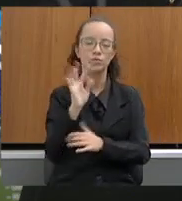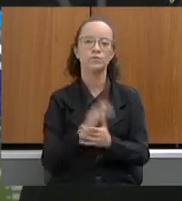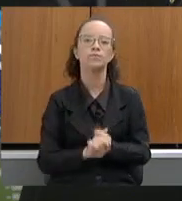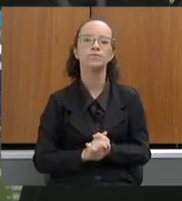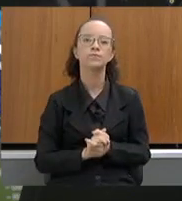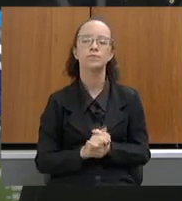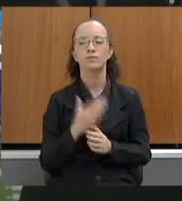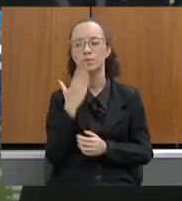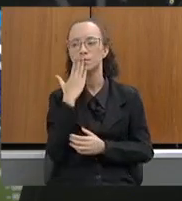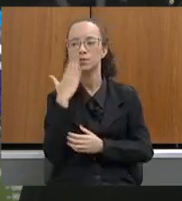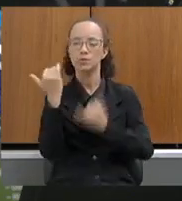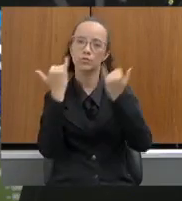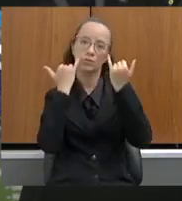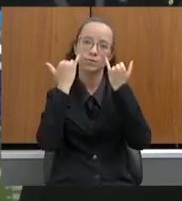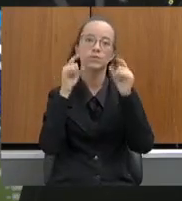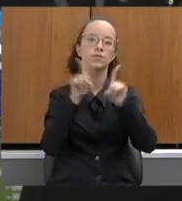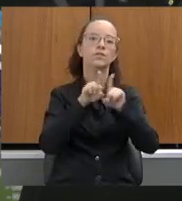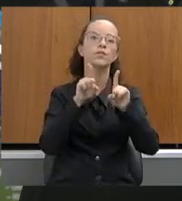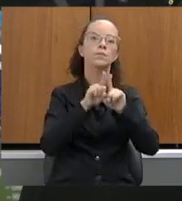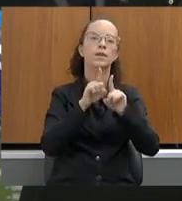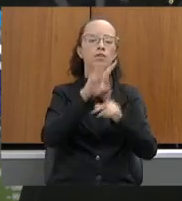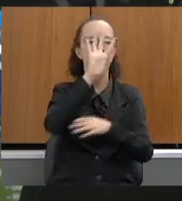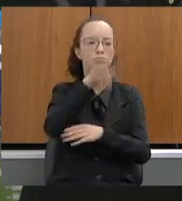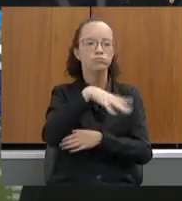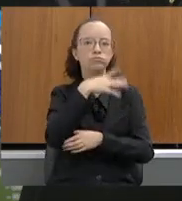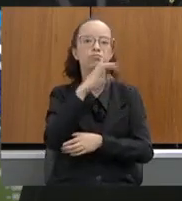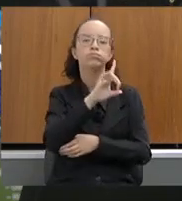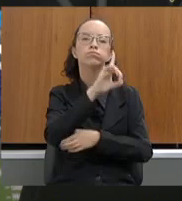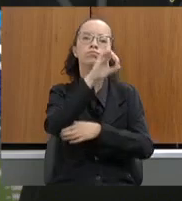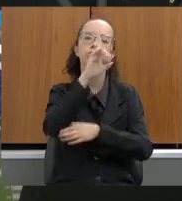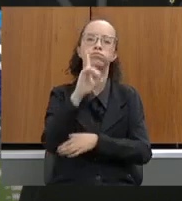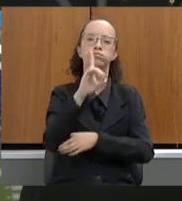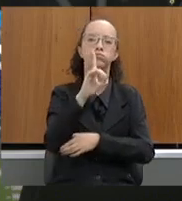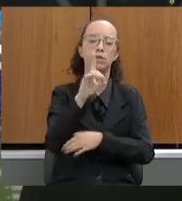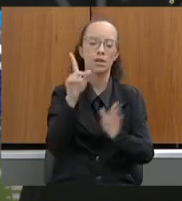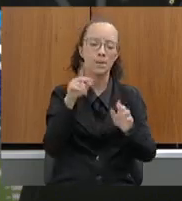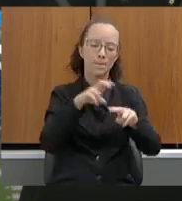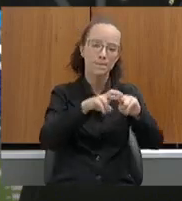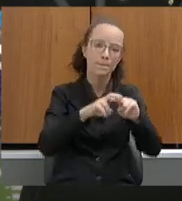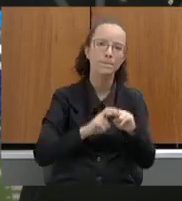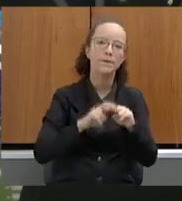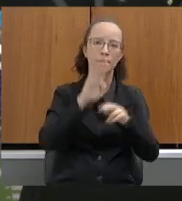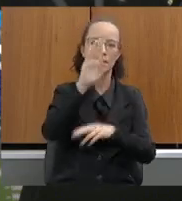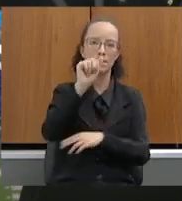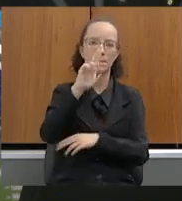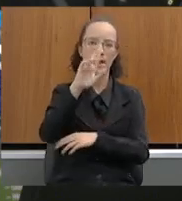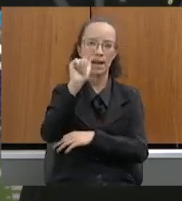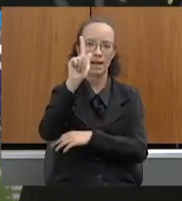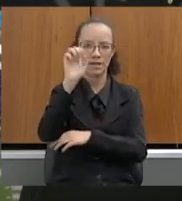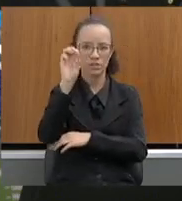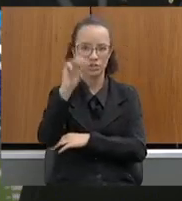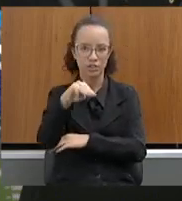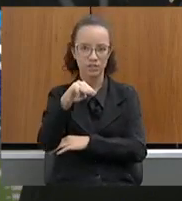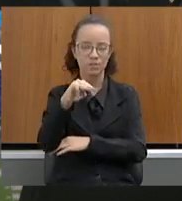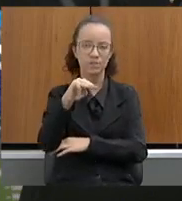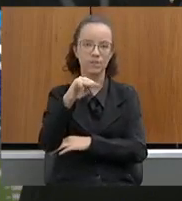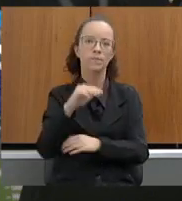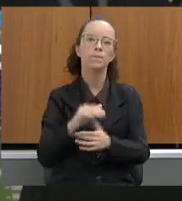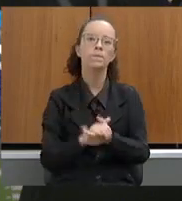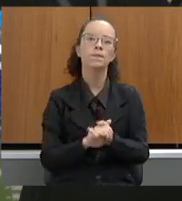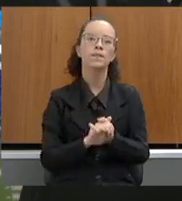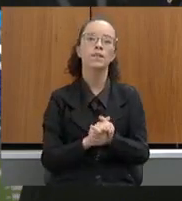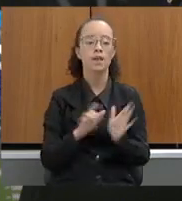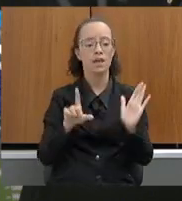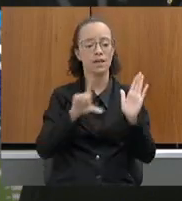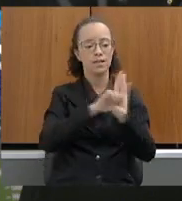Pedido de informações sobre cronograma de descomissionamento de barrais alteados pelo método montante no Estado, conforme a